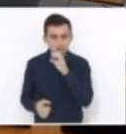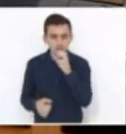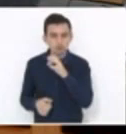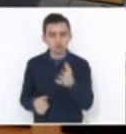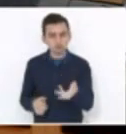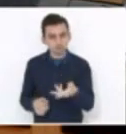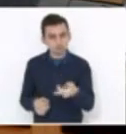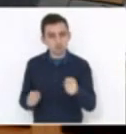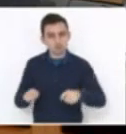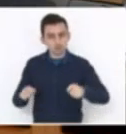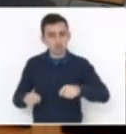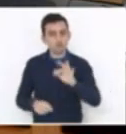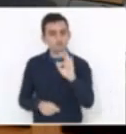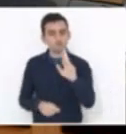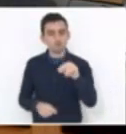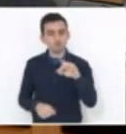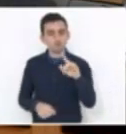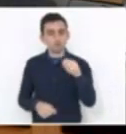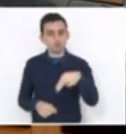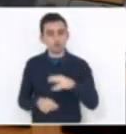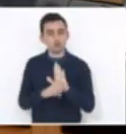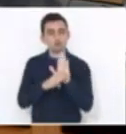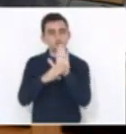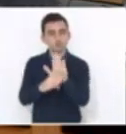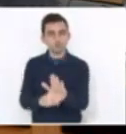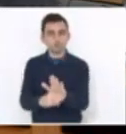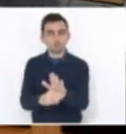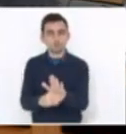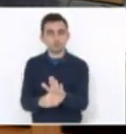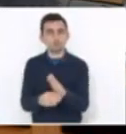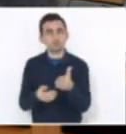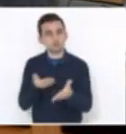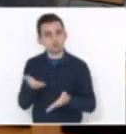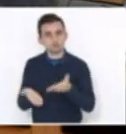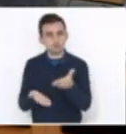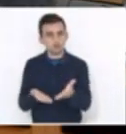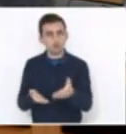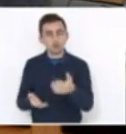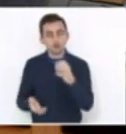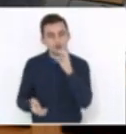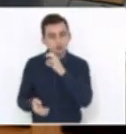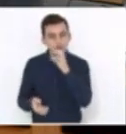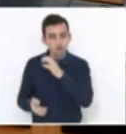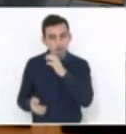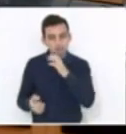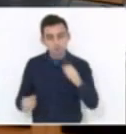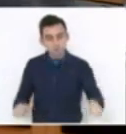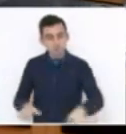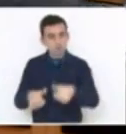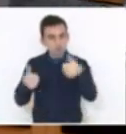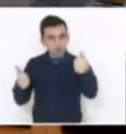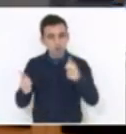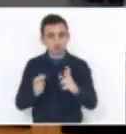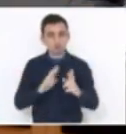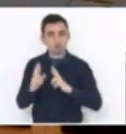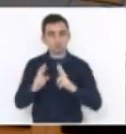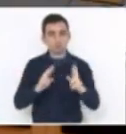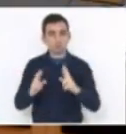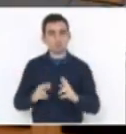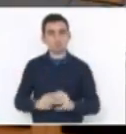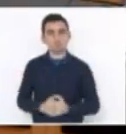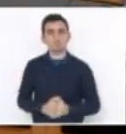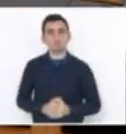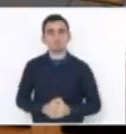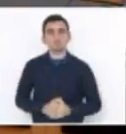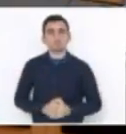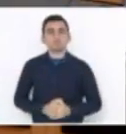Fundam venha atender o mais rápido possível, principalmente para poder recuperar as estradas catarinenses. Vamos abrir o painel para